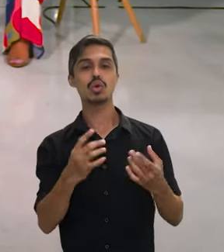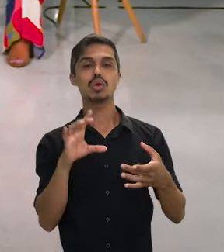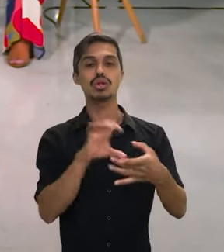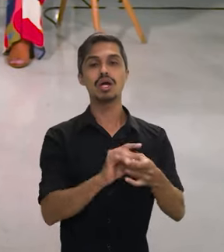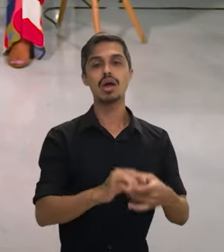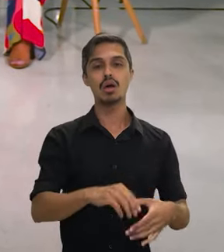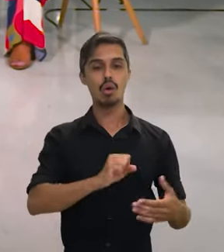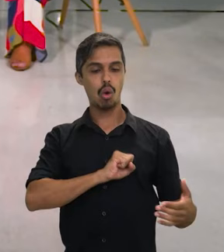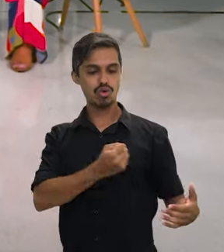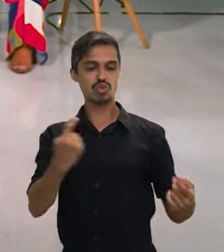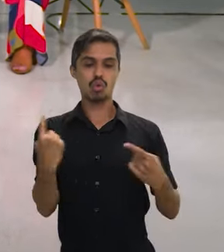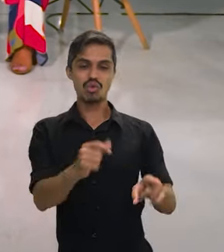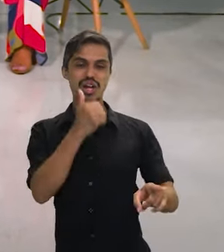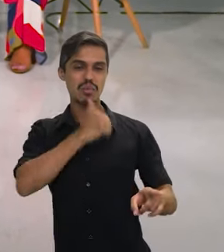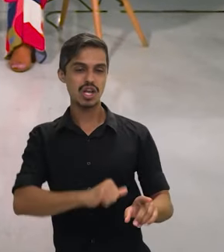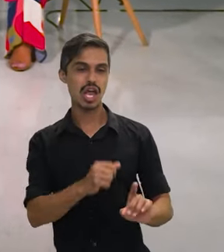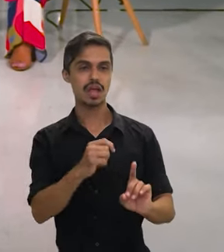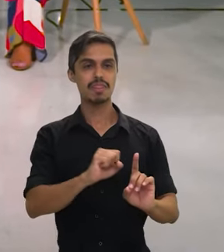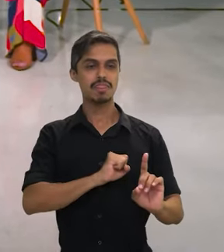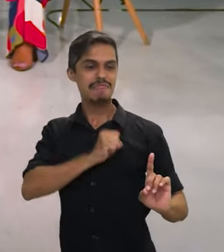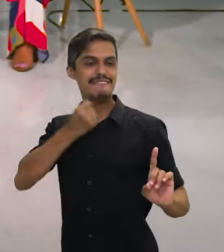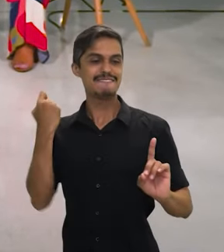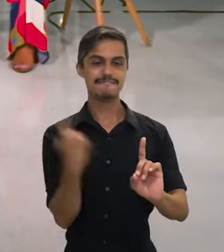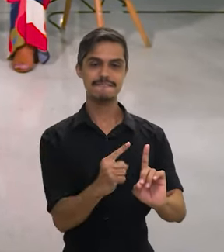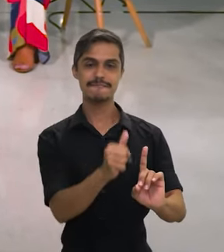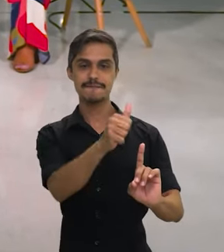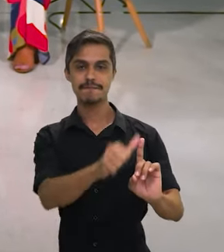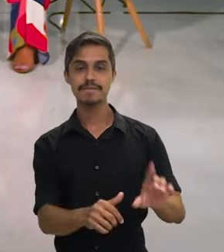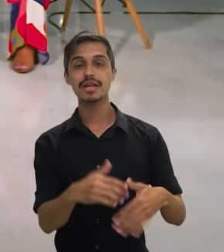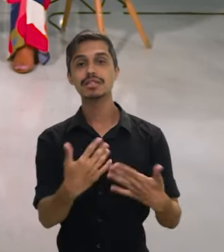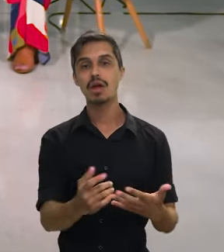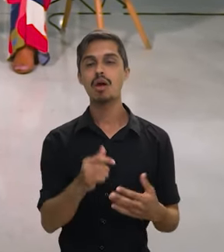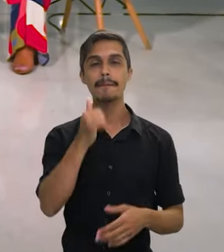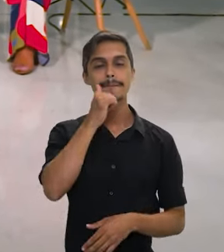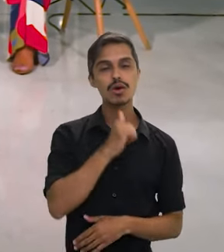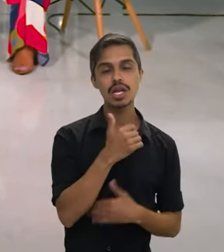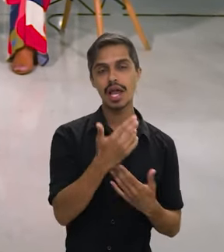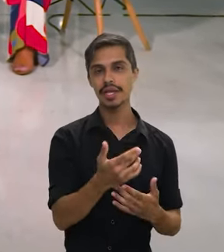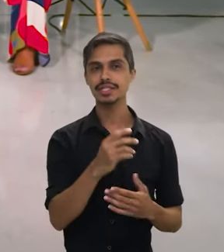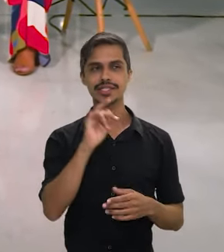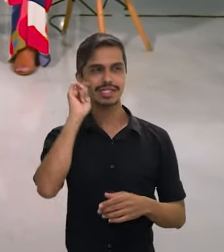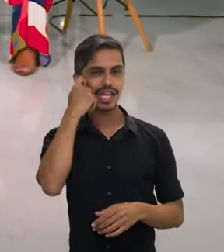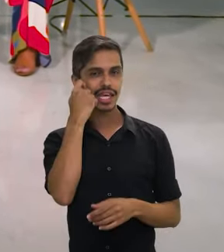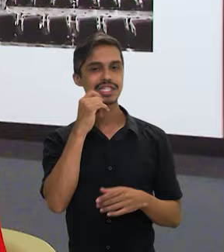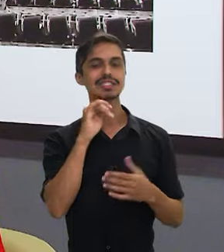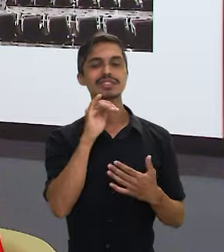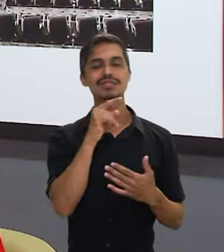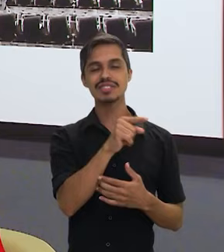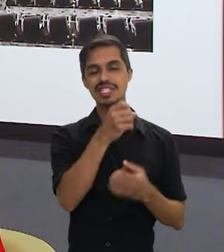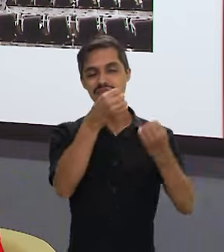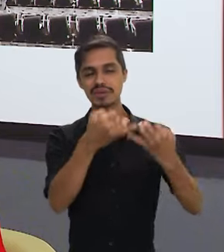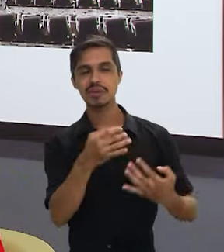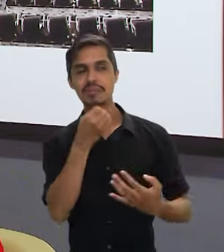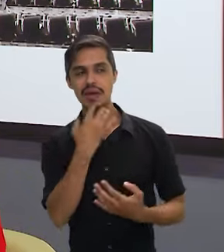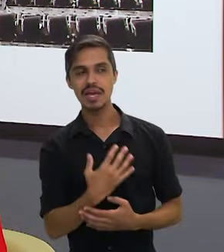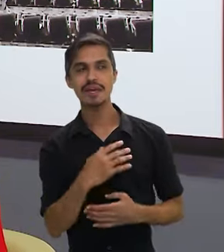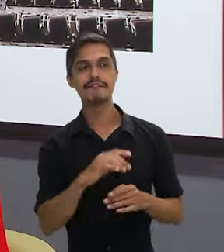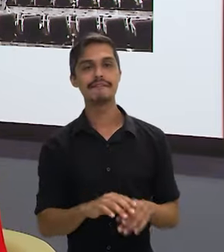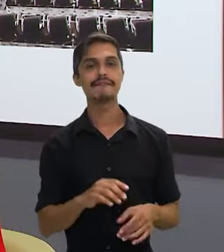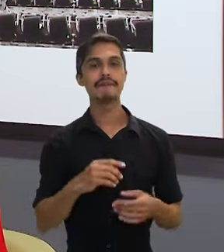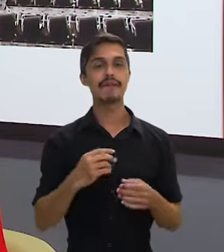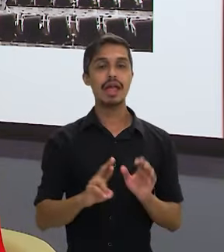não à toa a gente também está ali junto com ela, construindo, porque as mulheres negras, como você muito bem disse, infelizmente, são